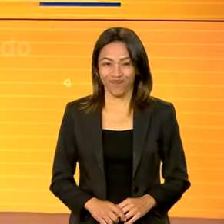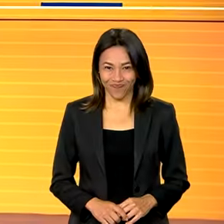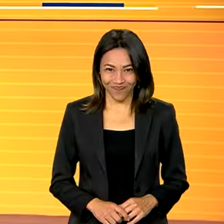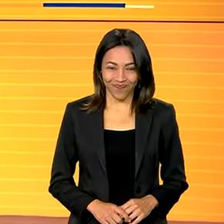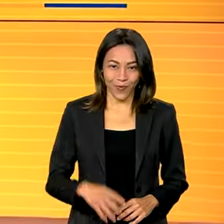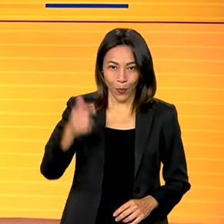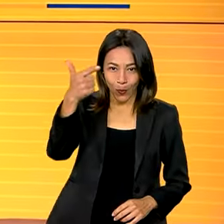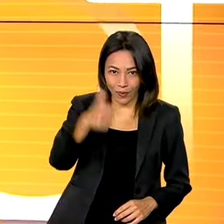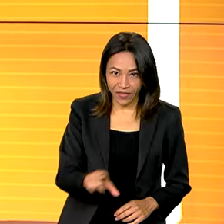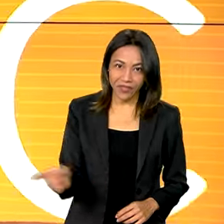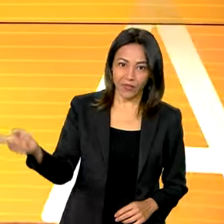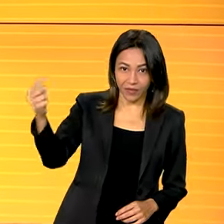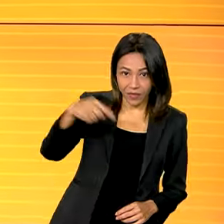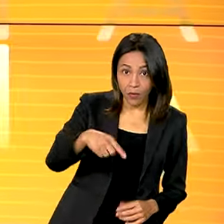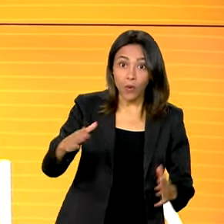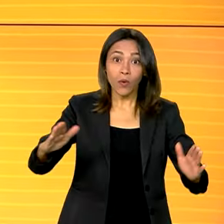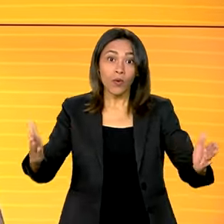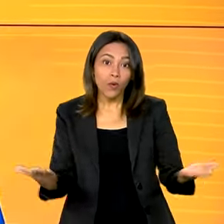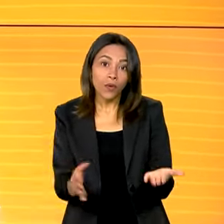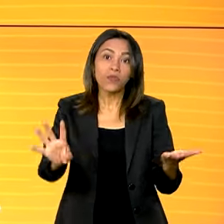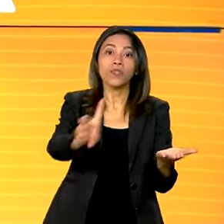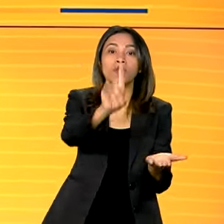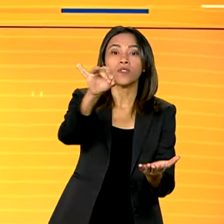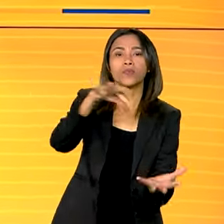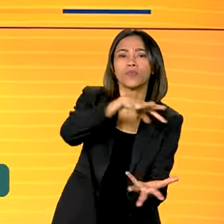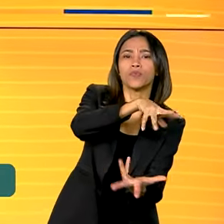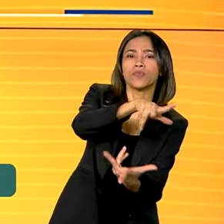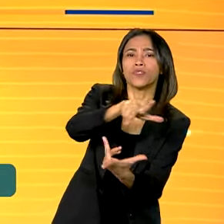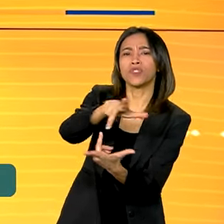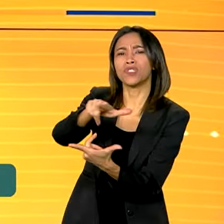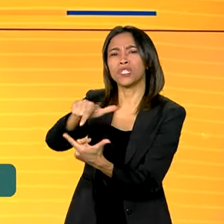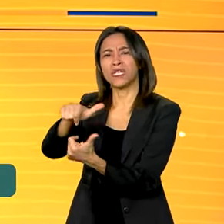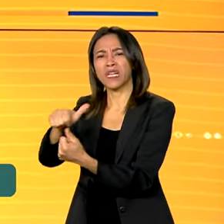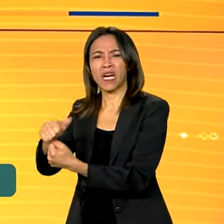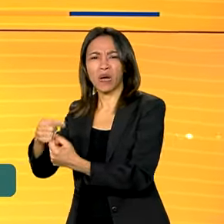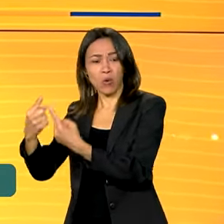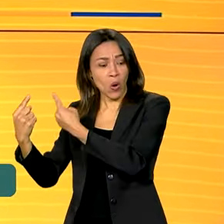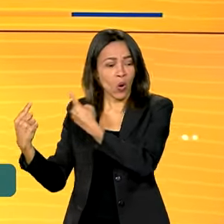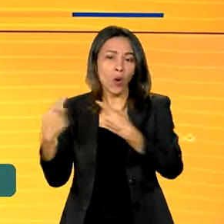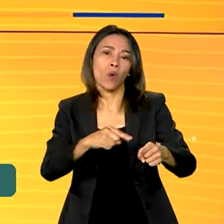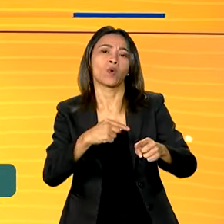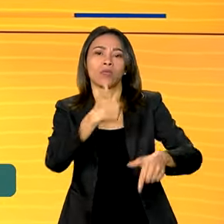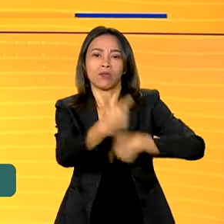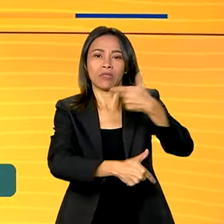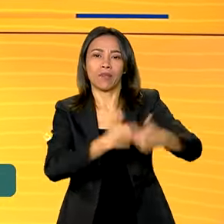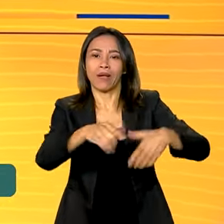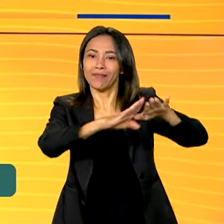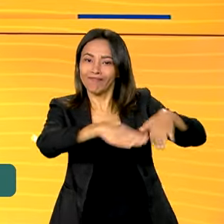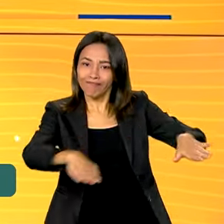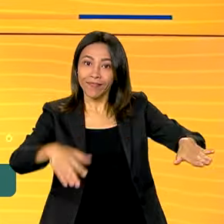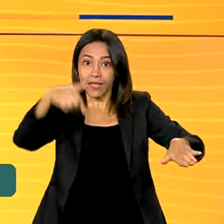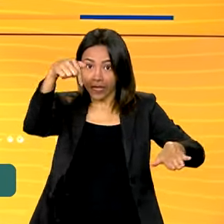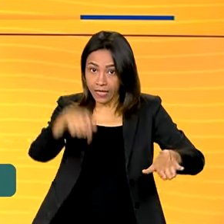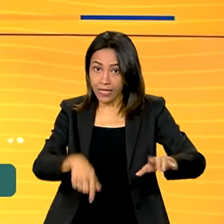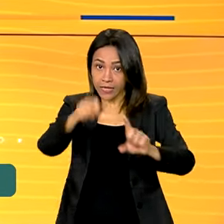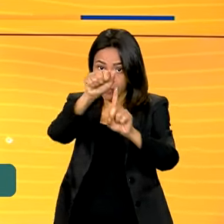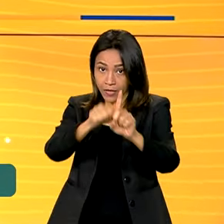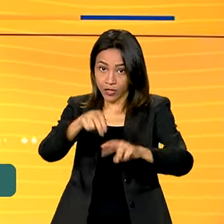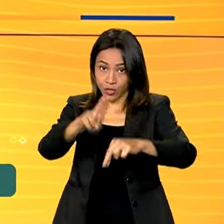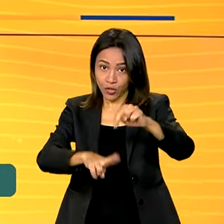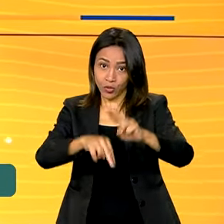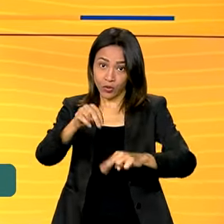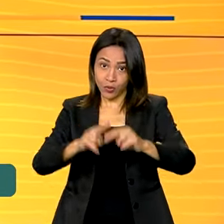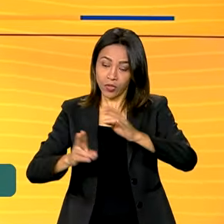Estamos de volta e hoje é o Dia Mundial de Combate ao Trabalho Infantil. Durante todo este mês de junho, uma campanha